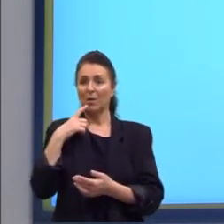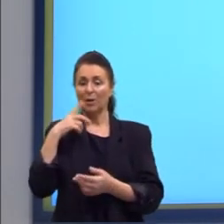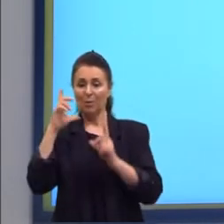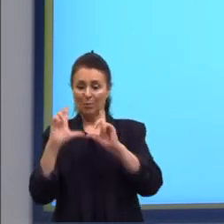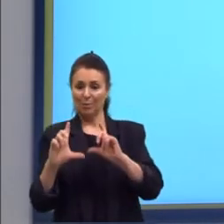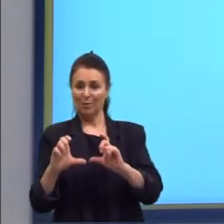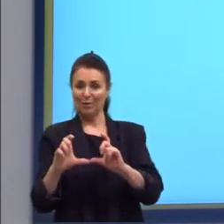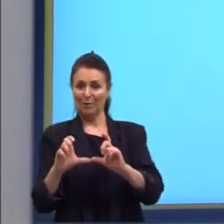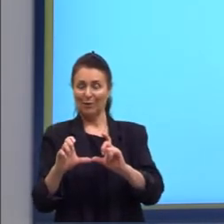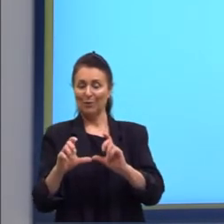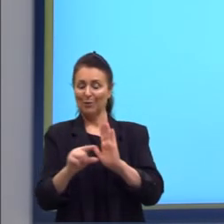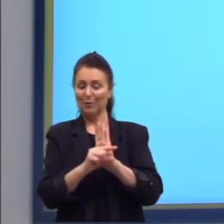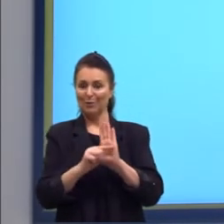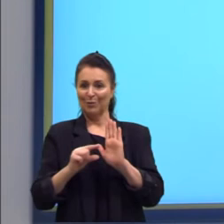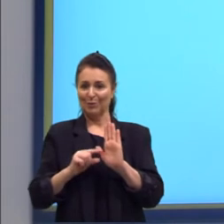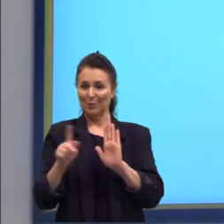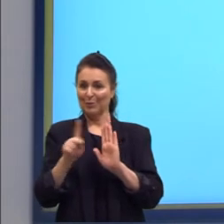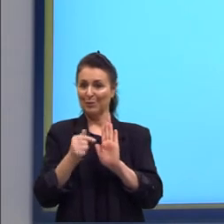quem não conhece.